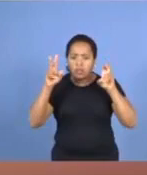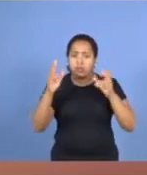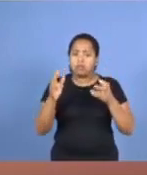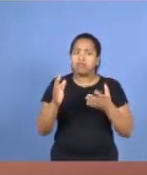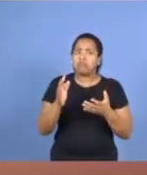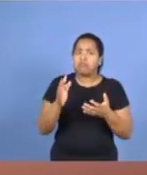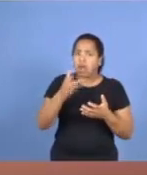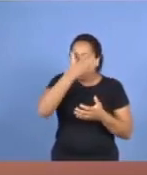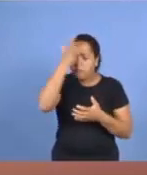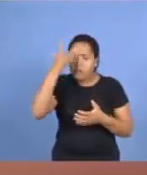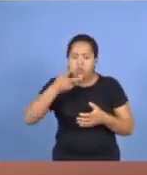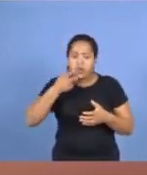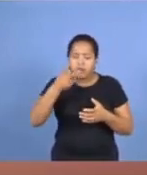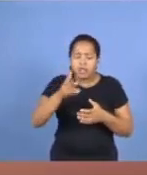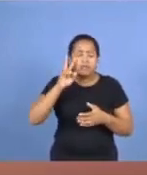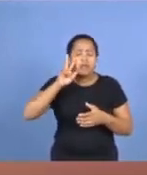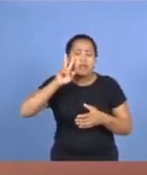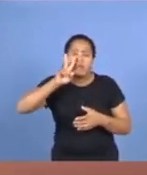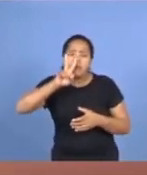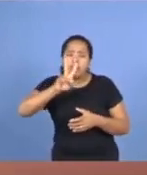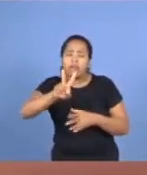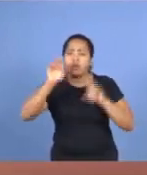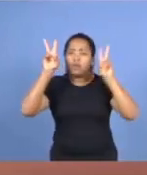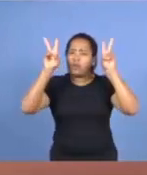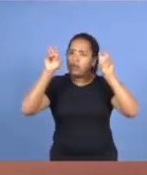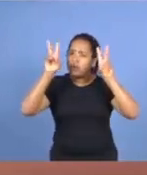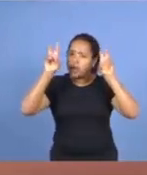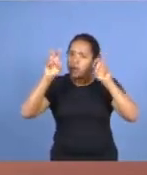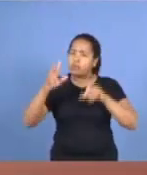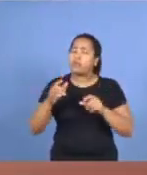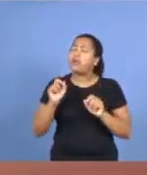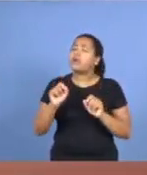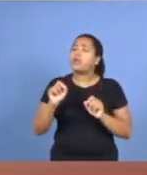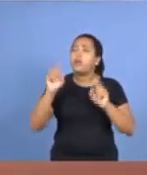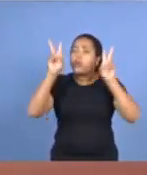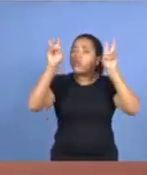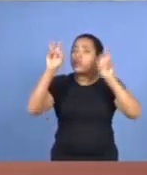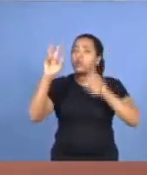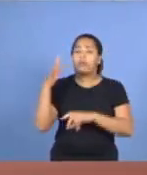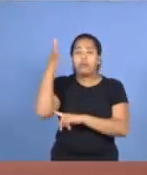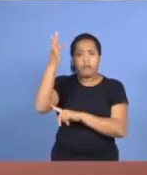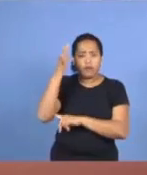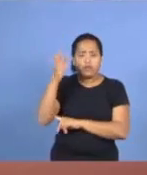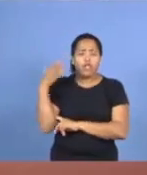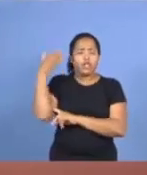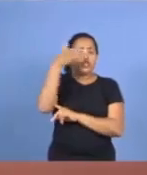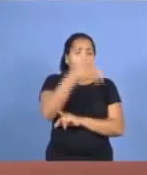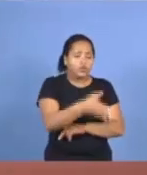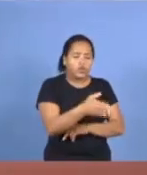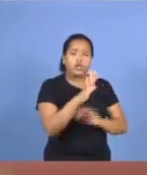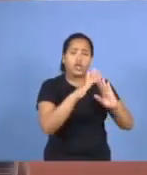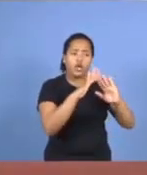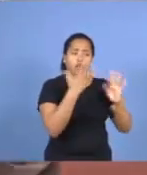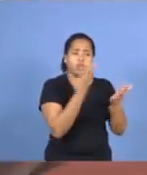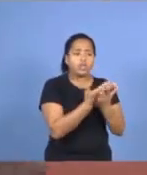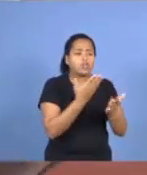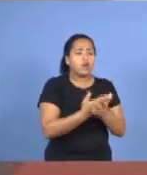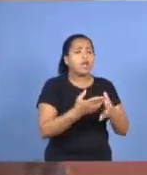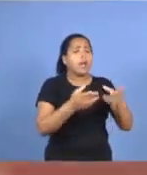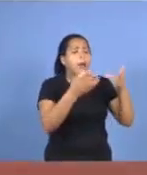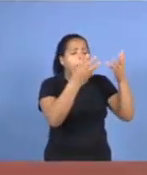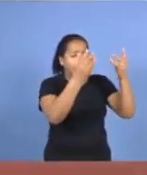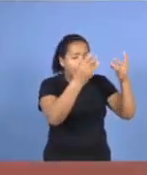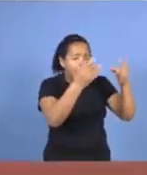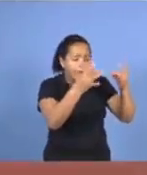ela ouviu, alguma coisa, sobre aquele assunto, que era filosofia. Ela chegou, na escola, e disse, olha aqui, é isso,